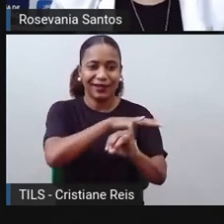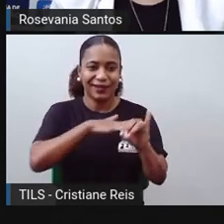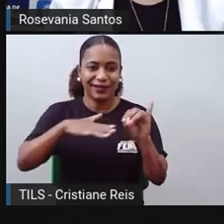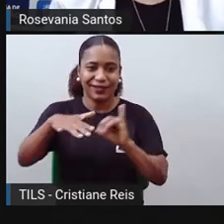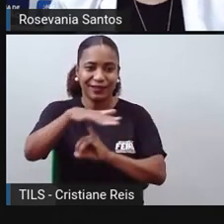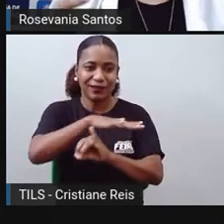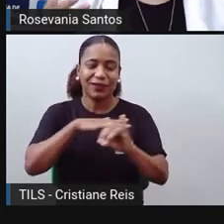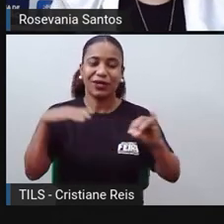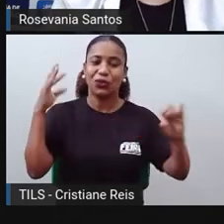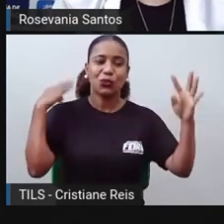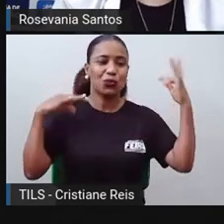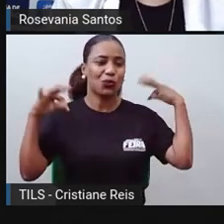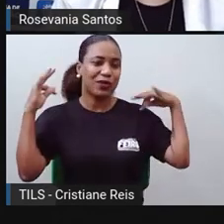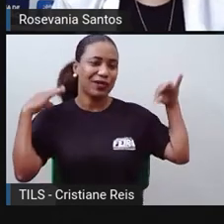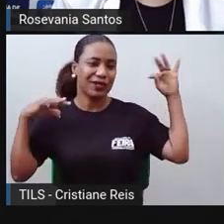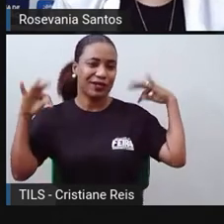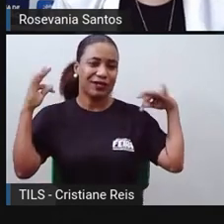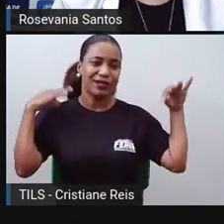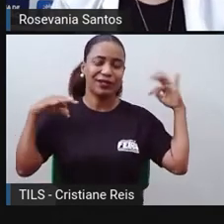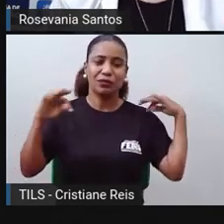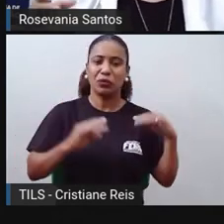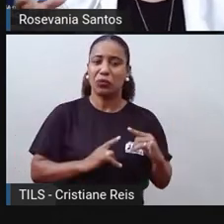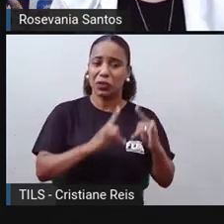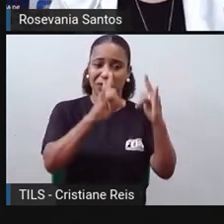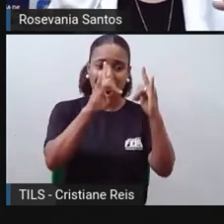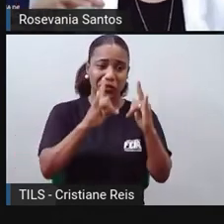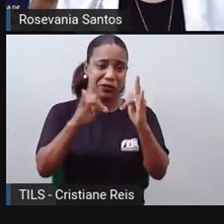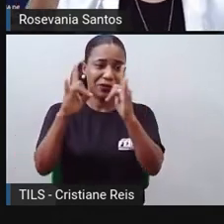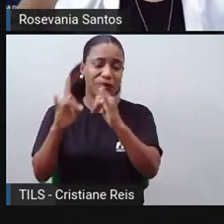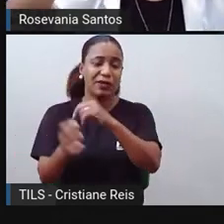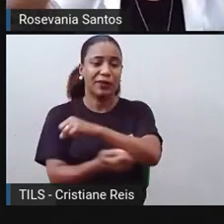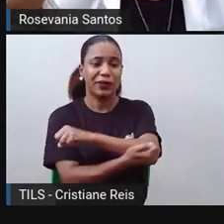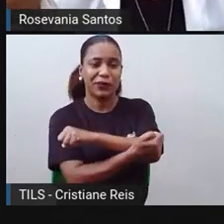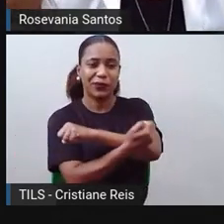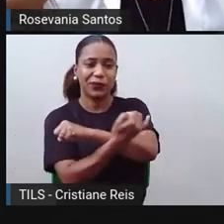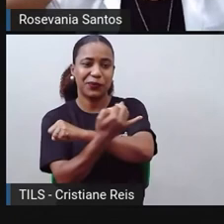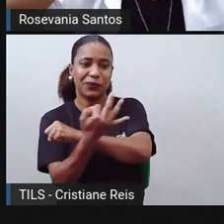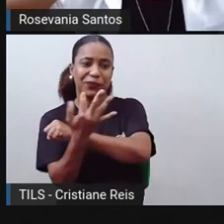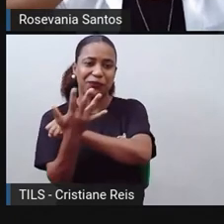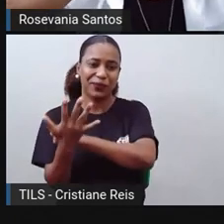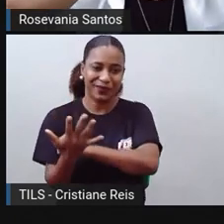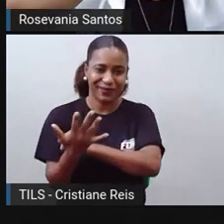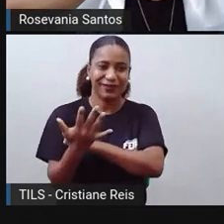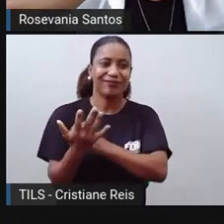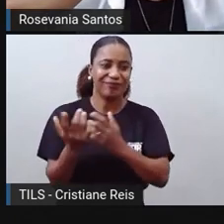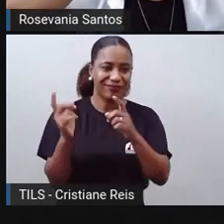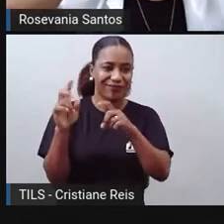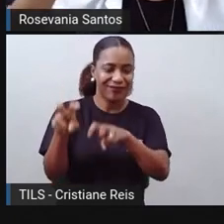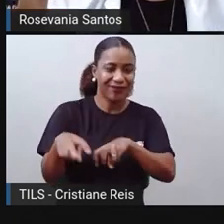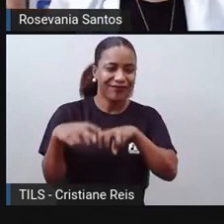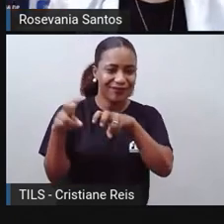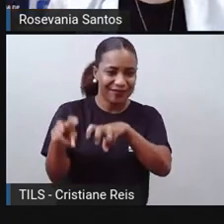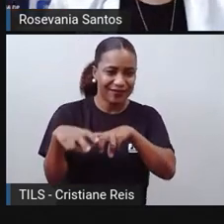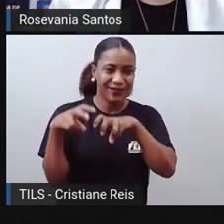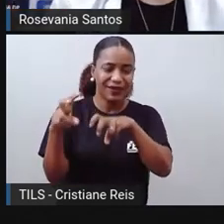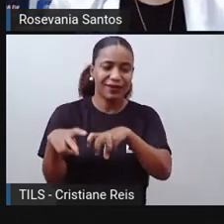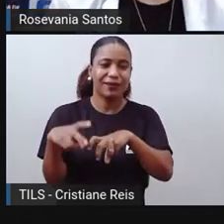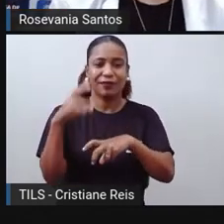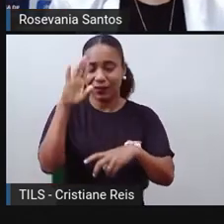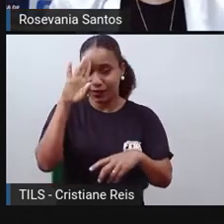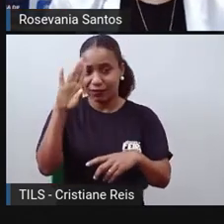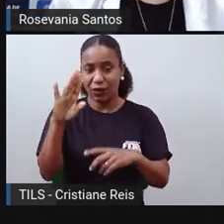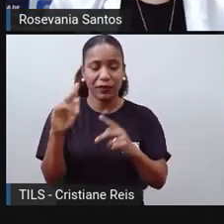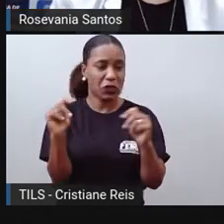viver do turismo, vão viver das atividades agrícolas, então não tem aquele, aquela, eu bolo dizer assim, aquela economia